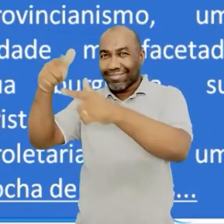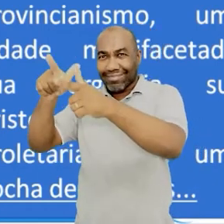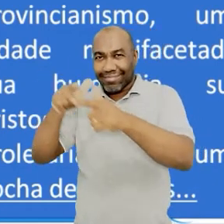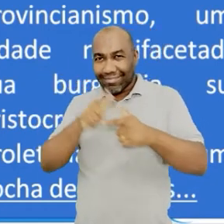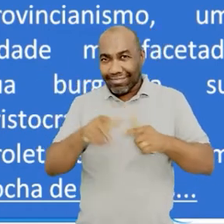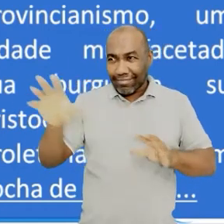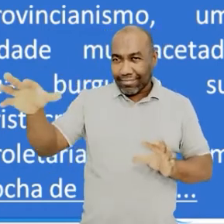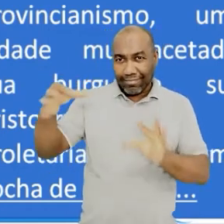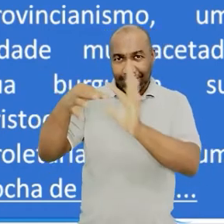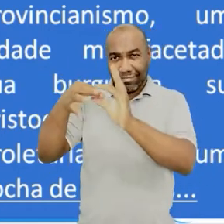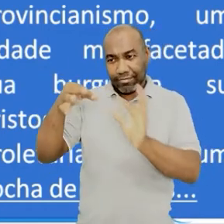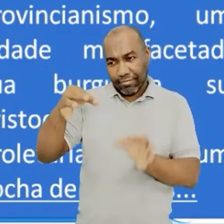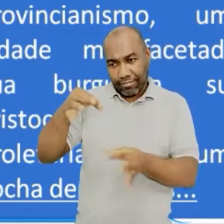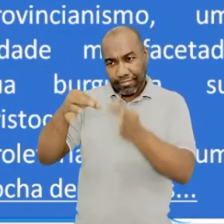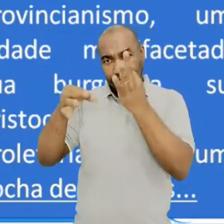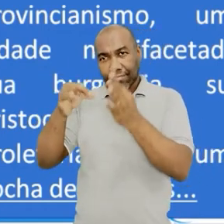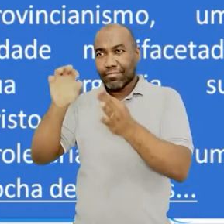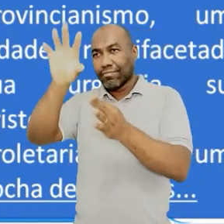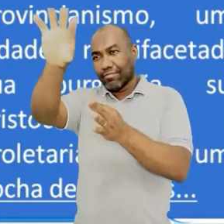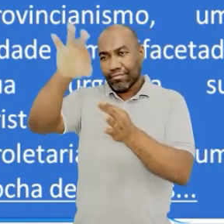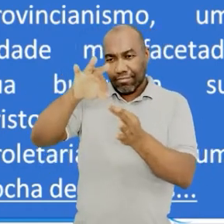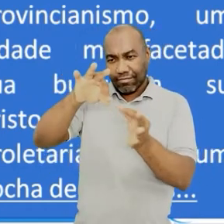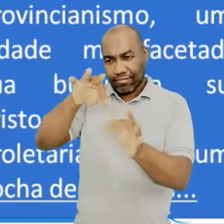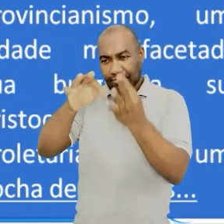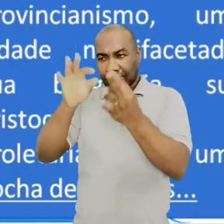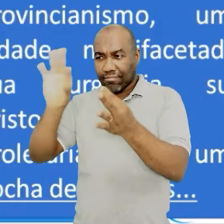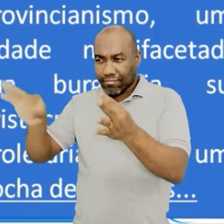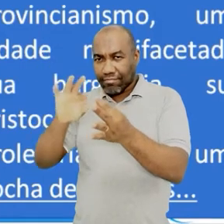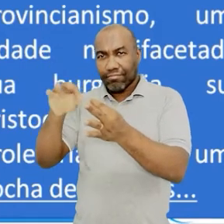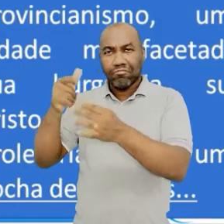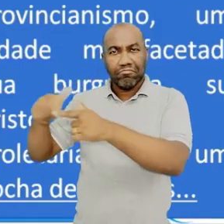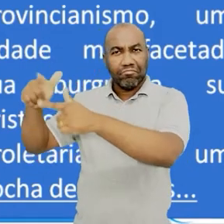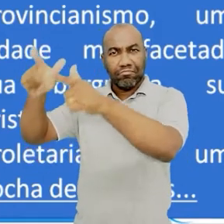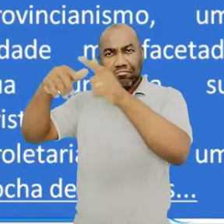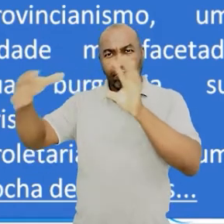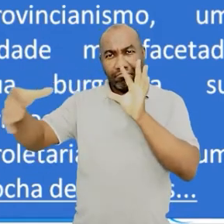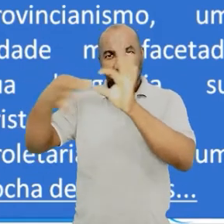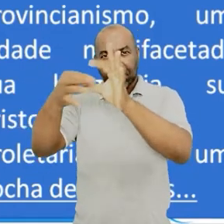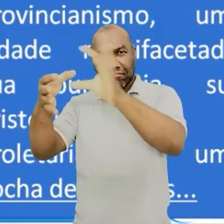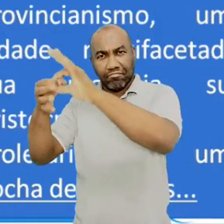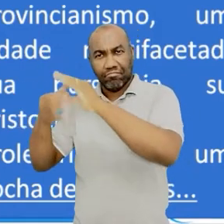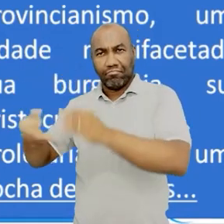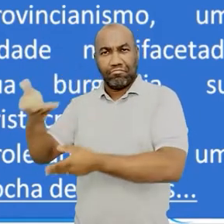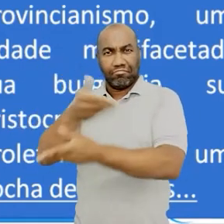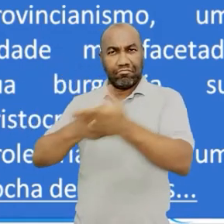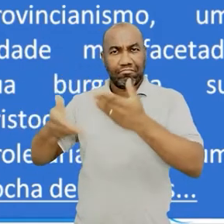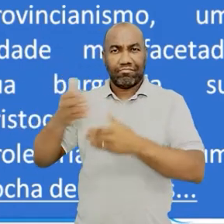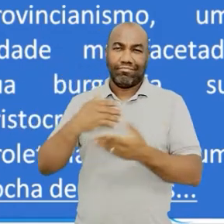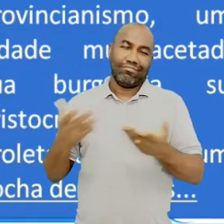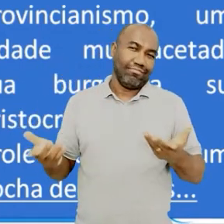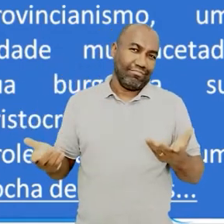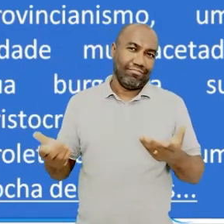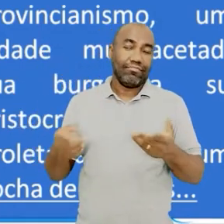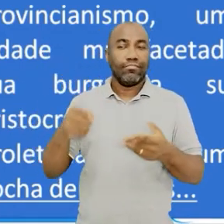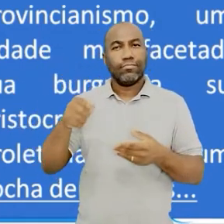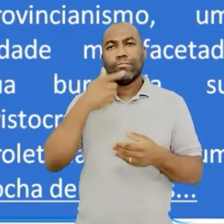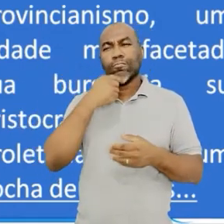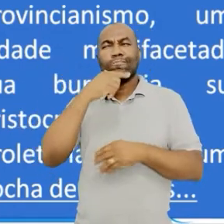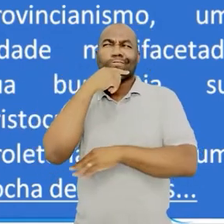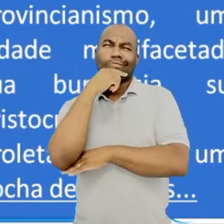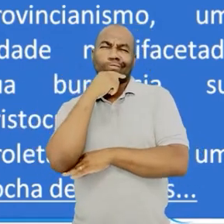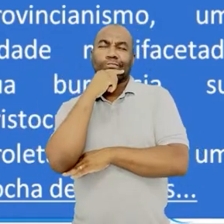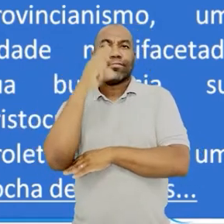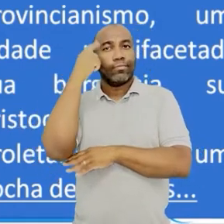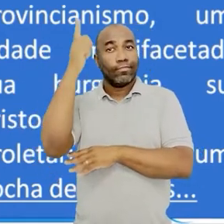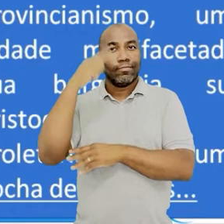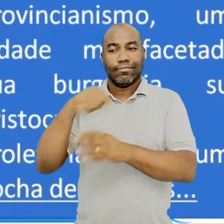Nós tínhamos vários tipos de pessoas que compunham a sociedade dessa época e ele reconhece isso, tá bom? Eu